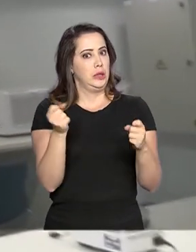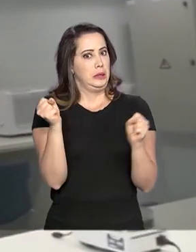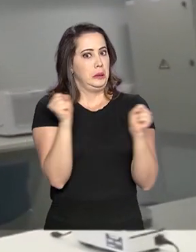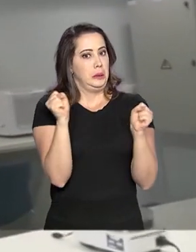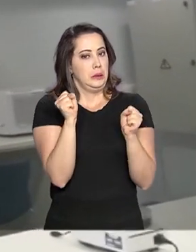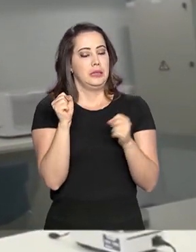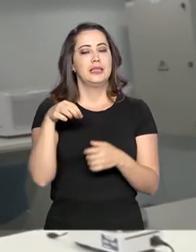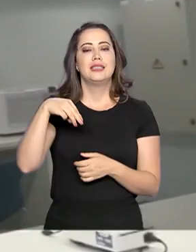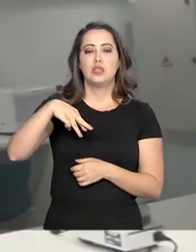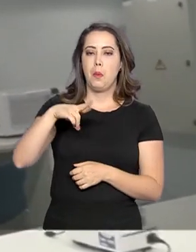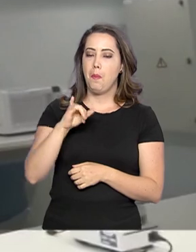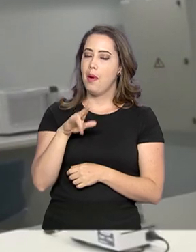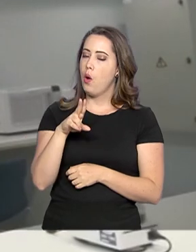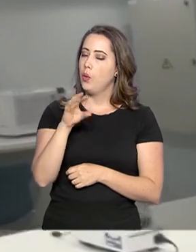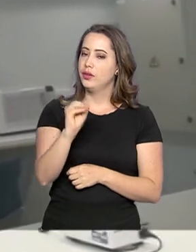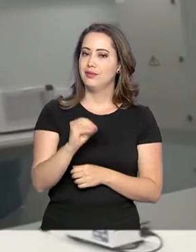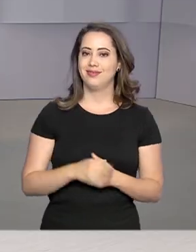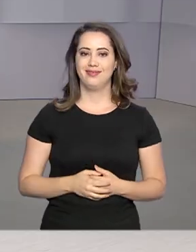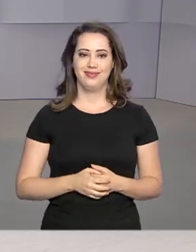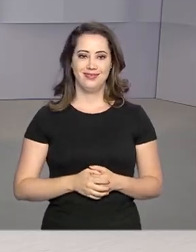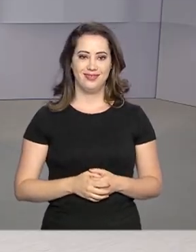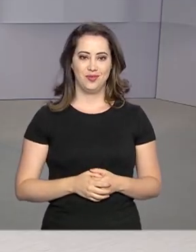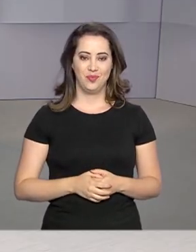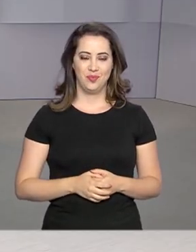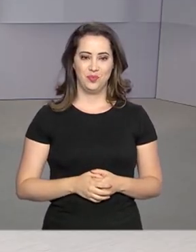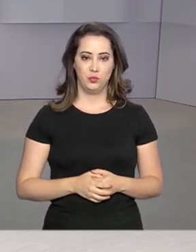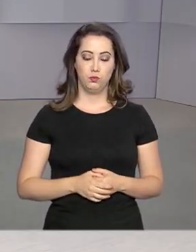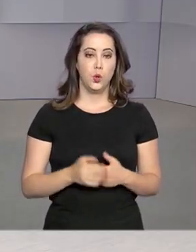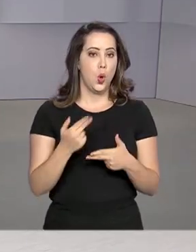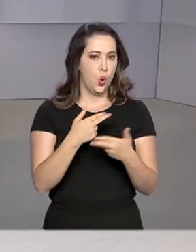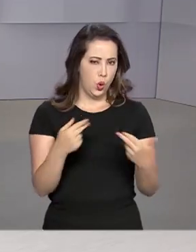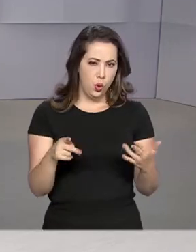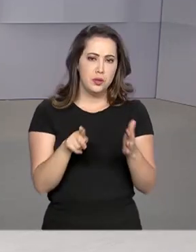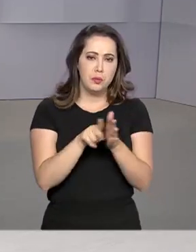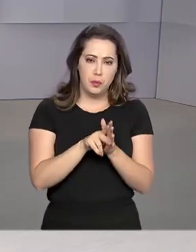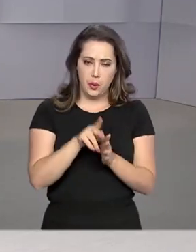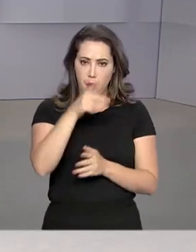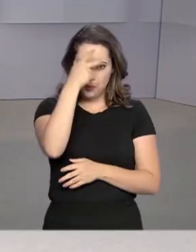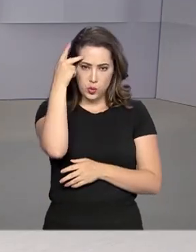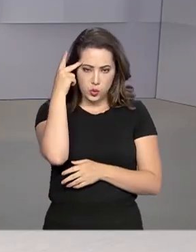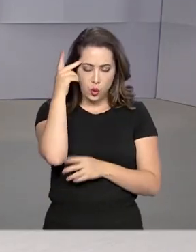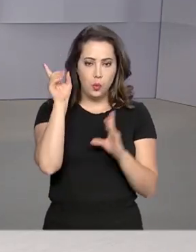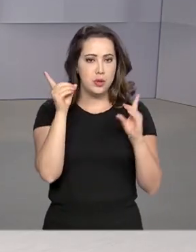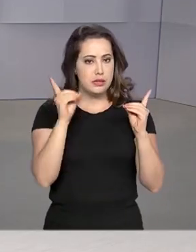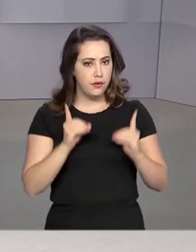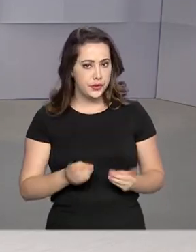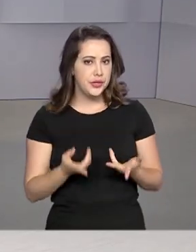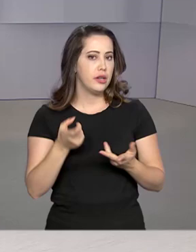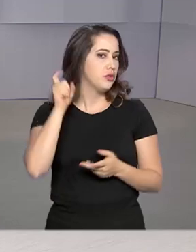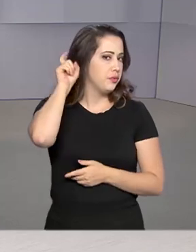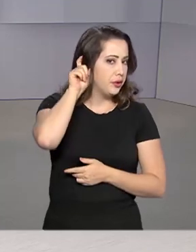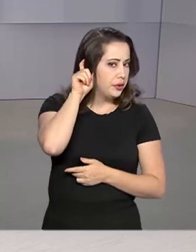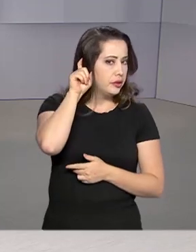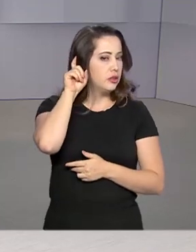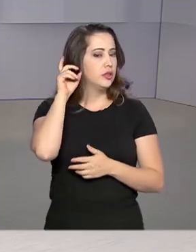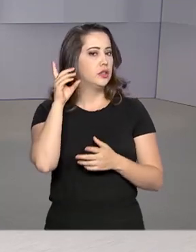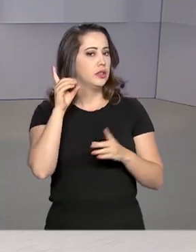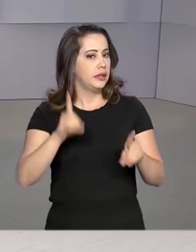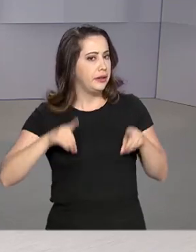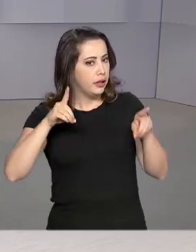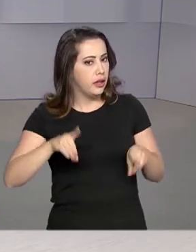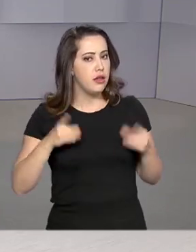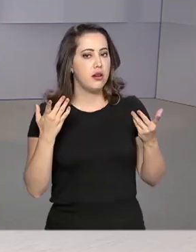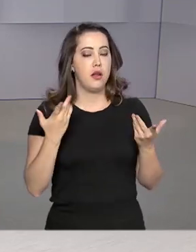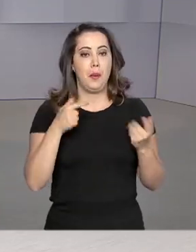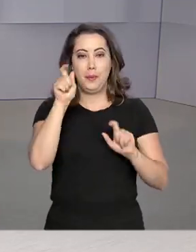Maurício de Almeida para o Governo Agora. Próteses, aparelhos auditivos, cadeiras de rodas, itens para pessoas com